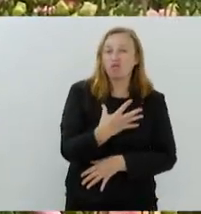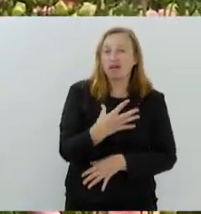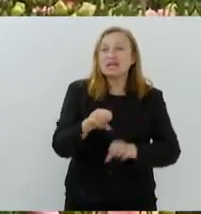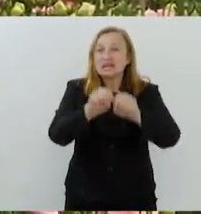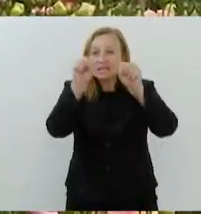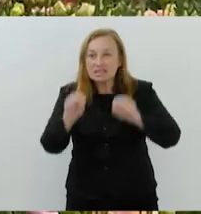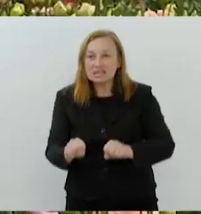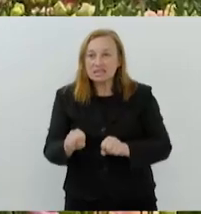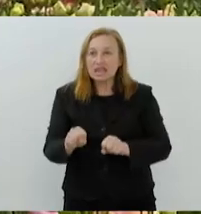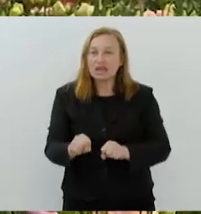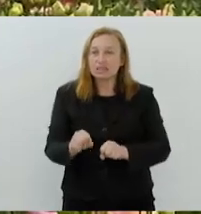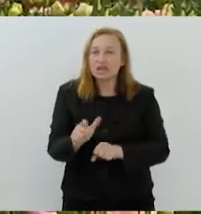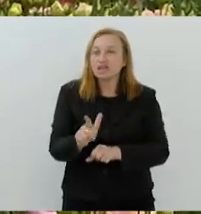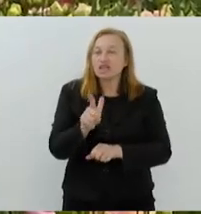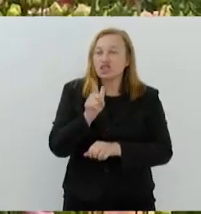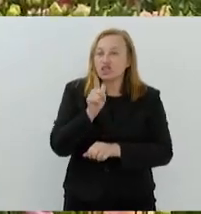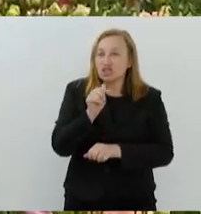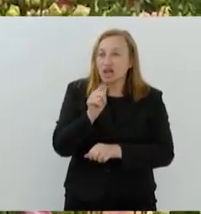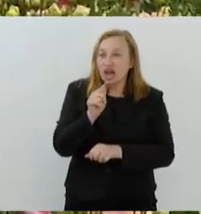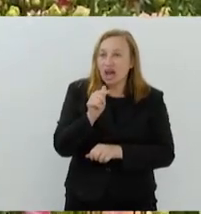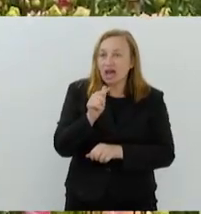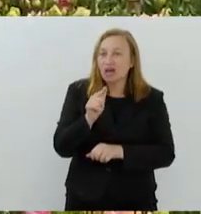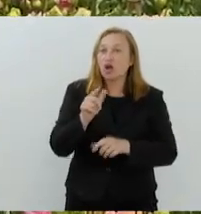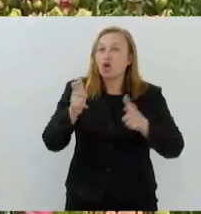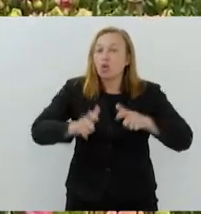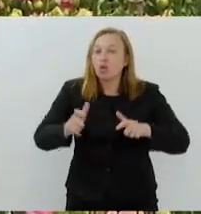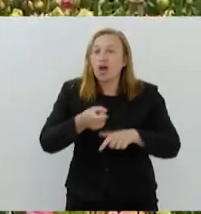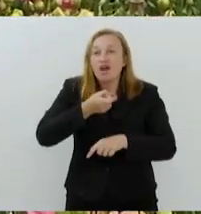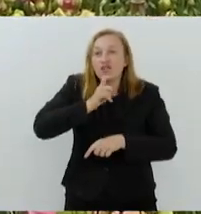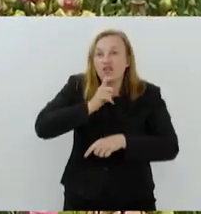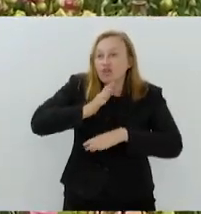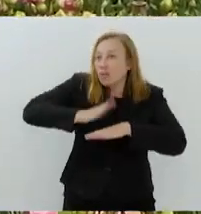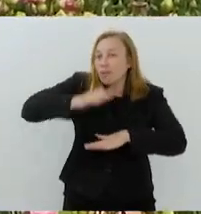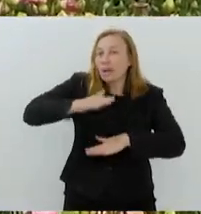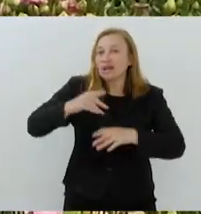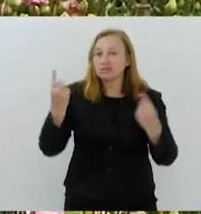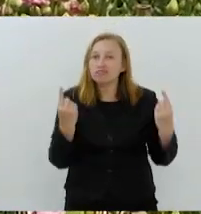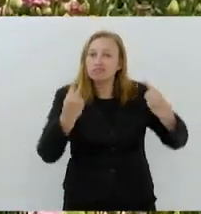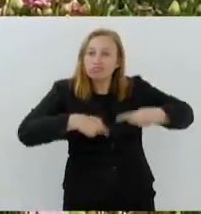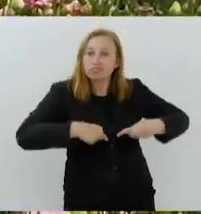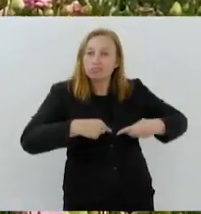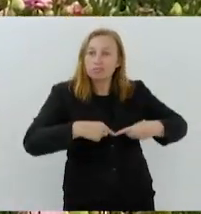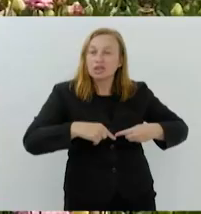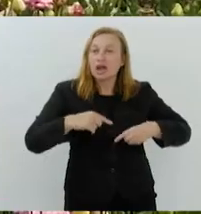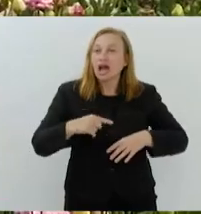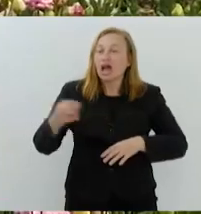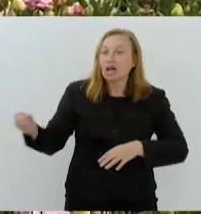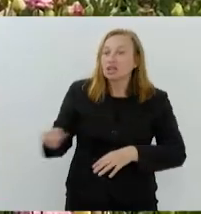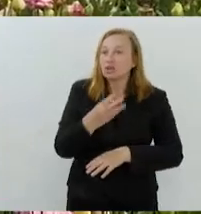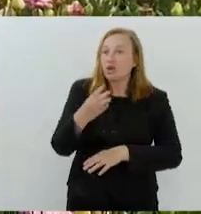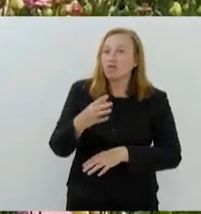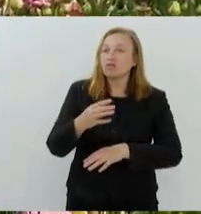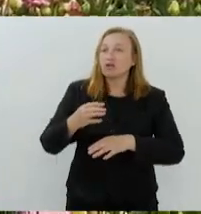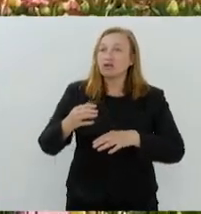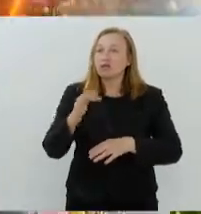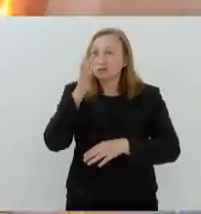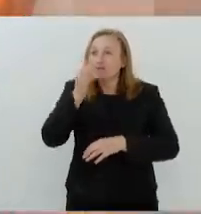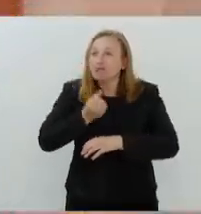irrigação, câmaras frias, para tornar cada vez mais competitivo a nossa floricultura no estado.